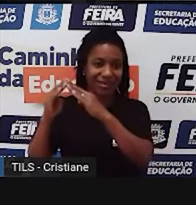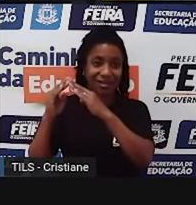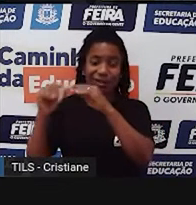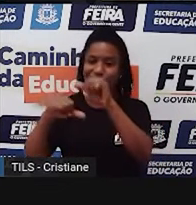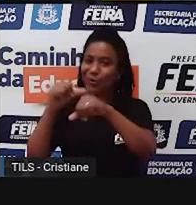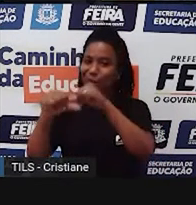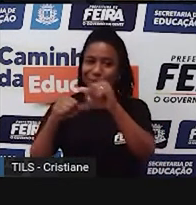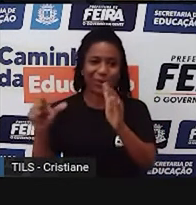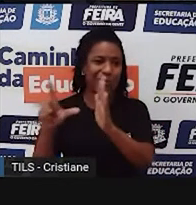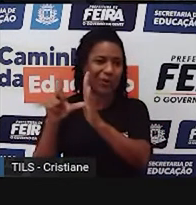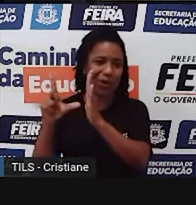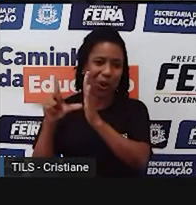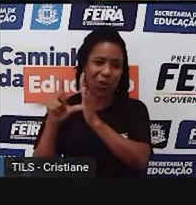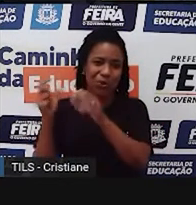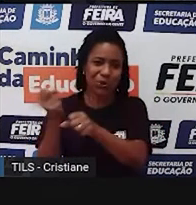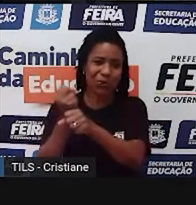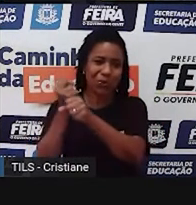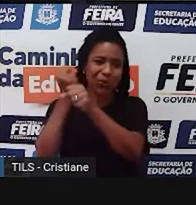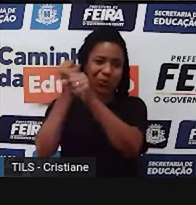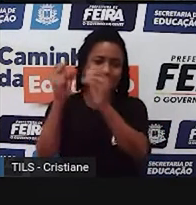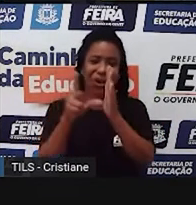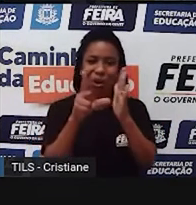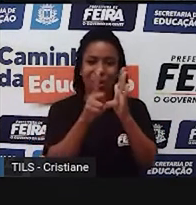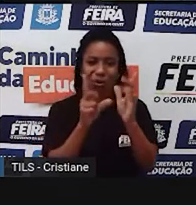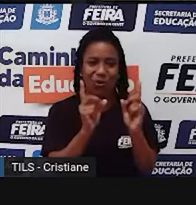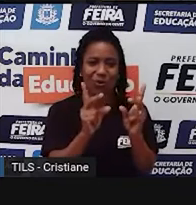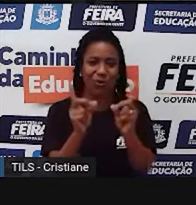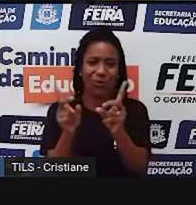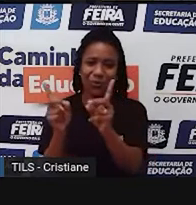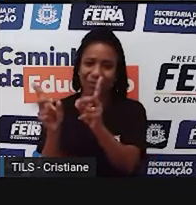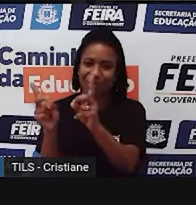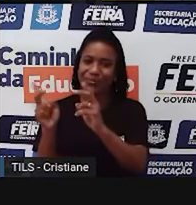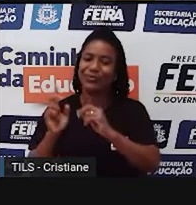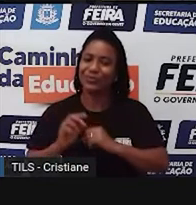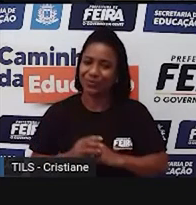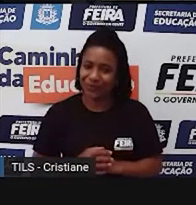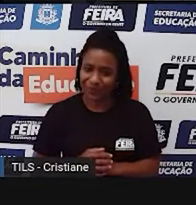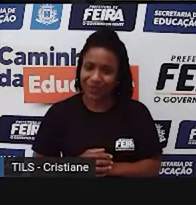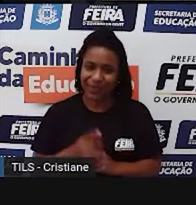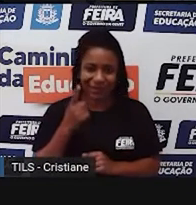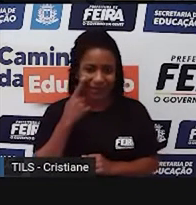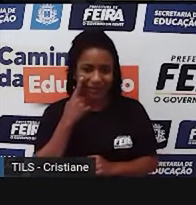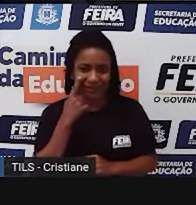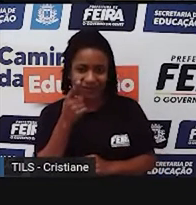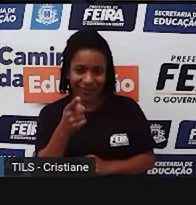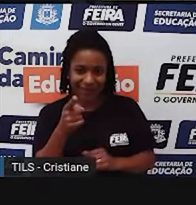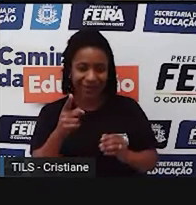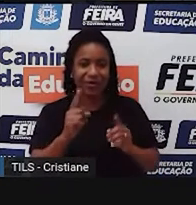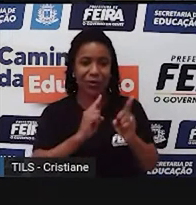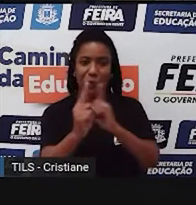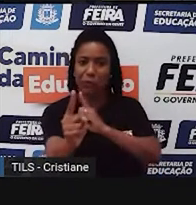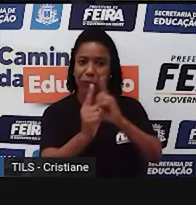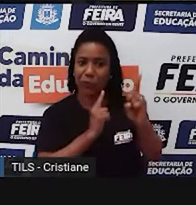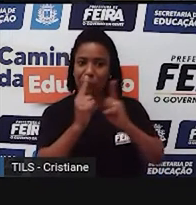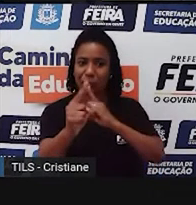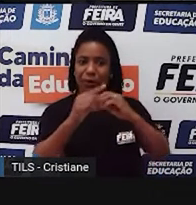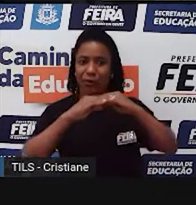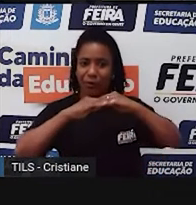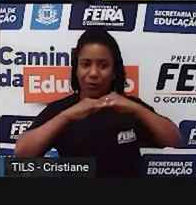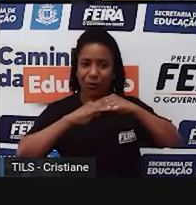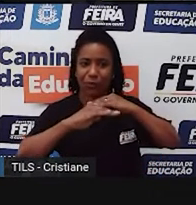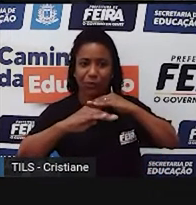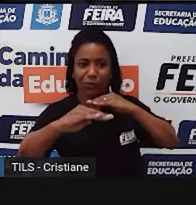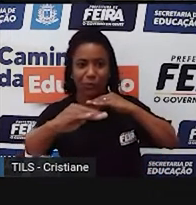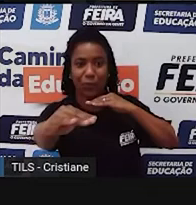a gente tem, aqui a igreja, né, Senhor dos Passos, né, aqui nesse pedacinho, e você está vendo aí a Avenida totalmente tomadinha de